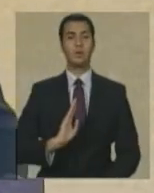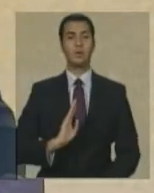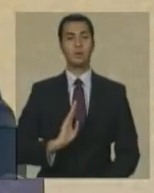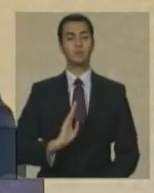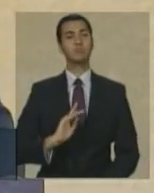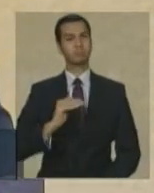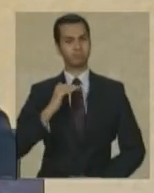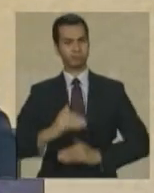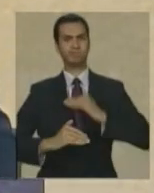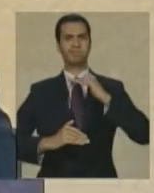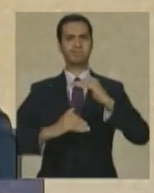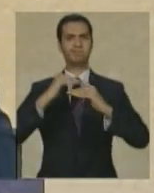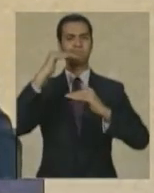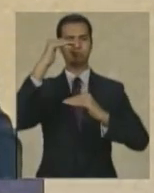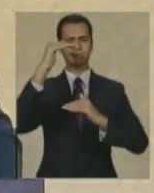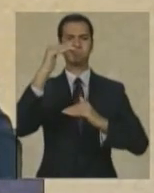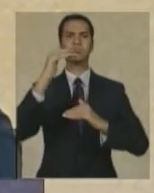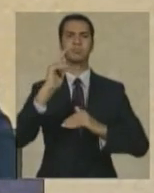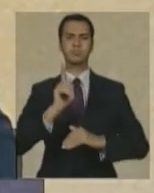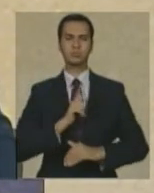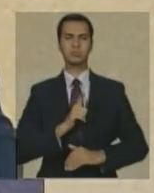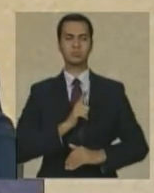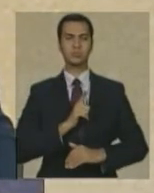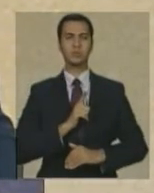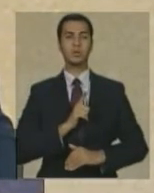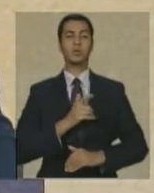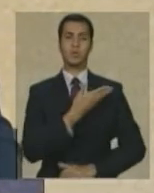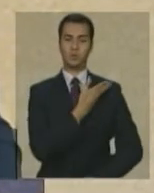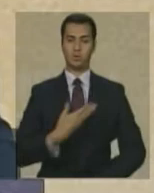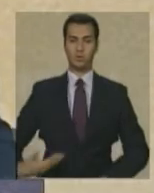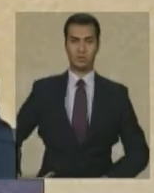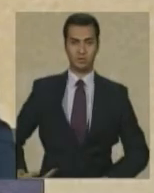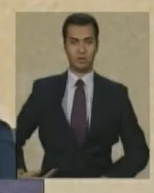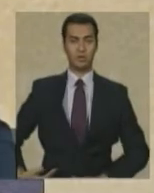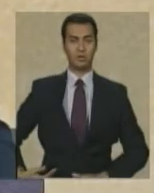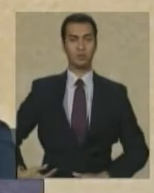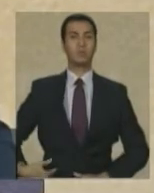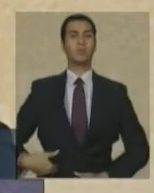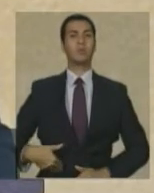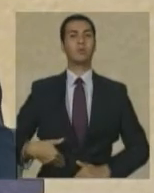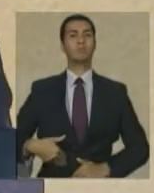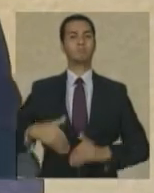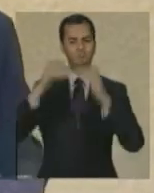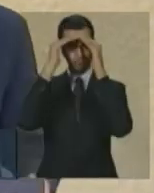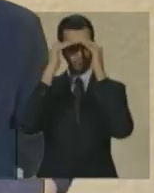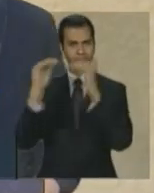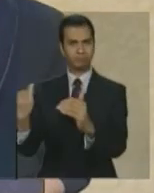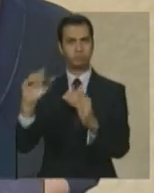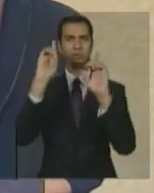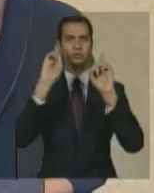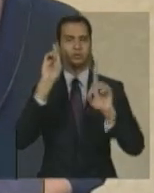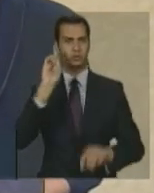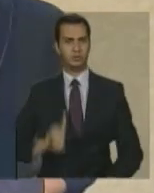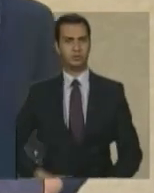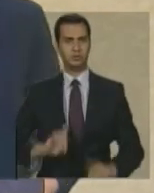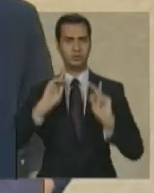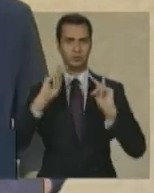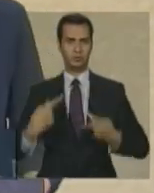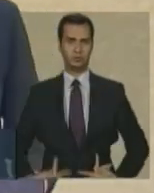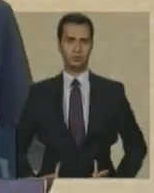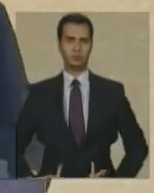um patamar de subordinação do Estado aos direitos humanos com